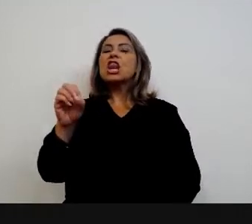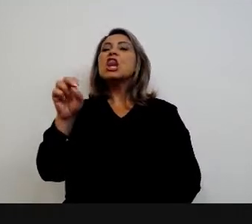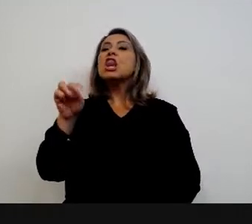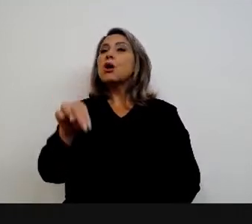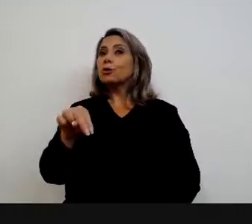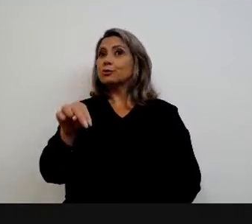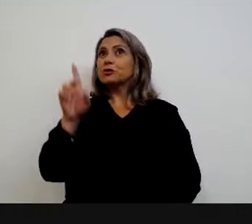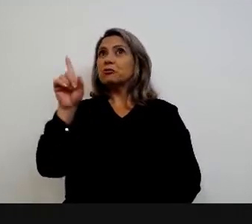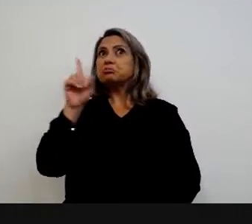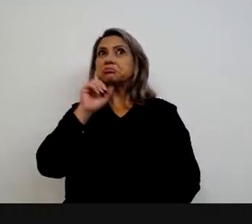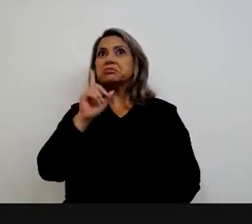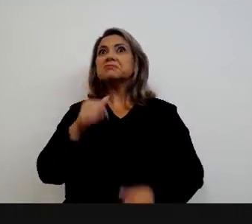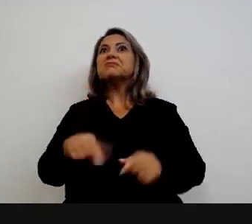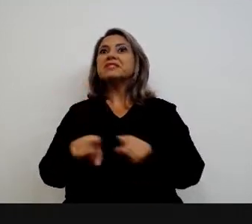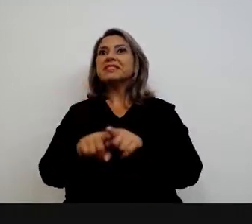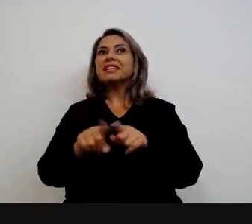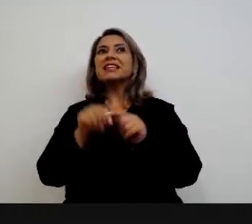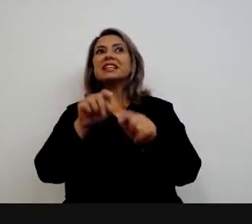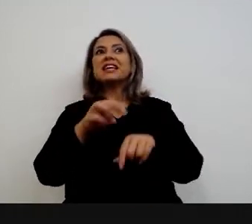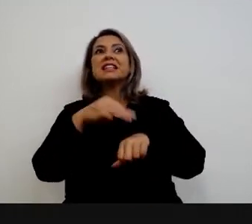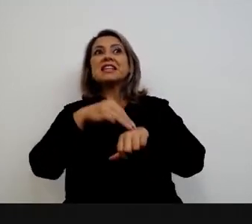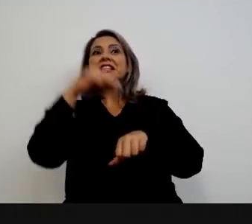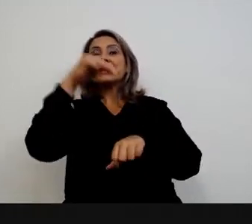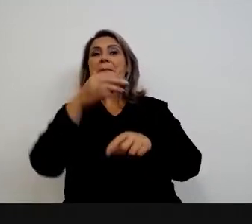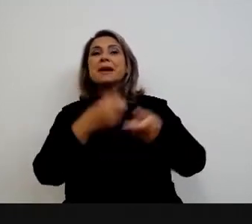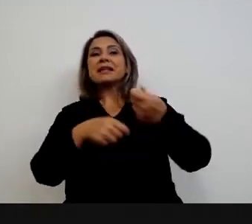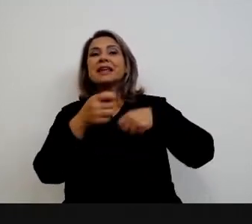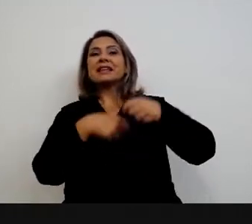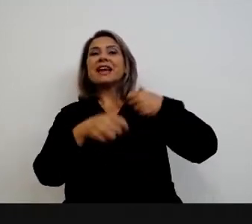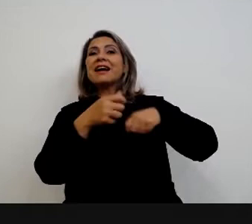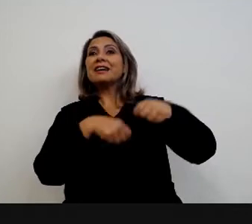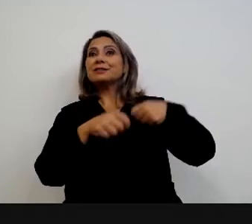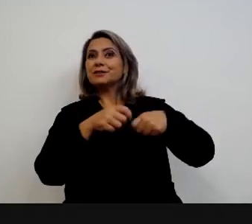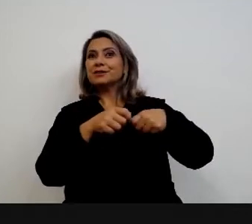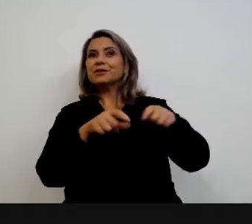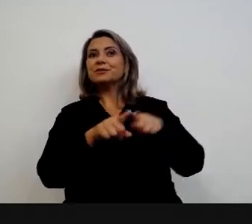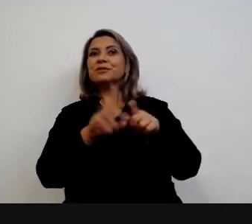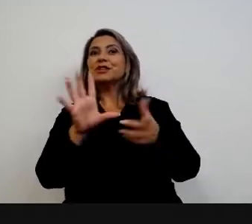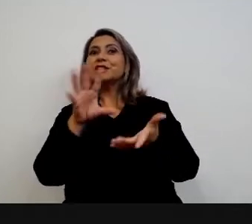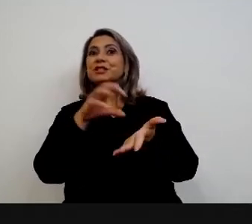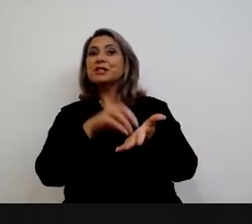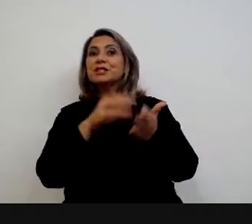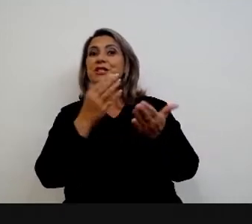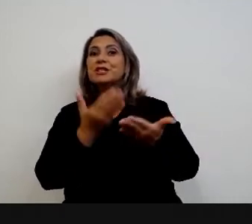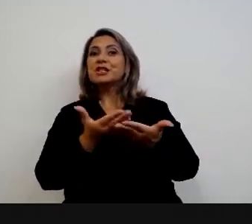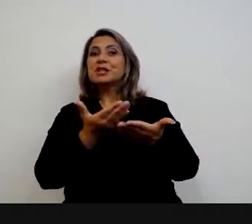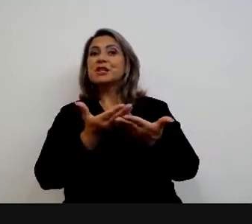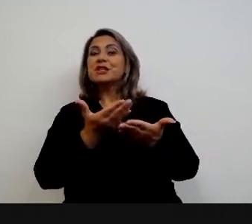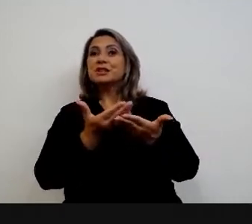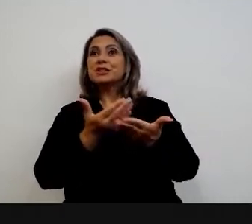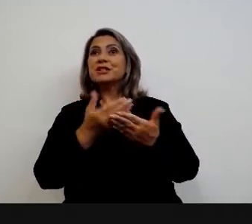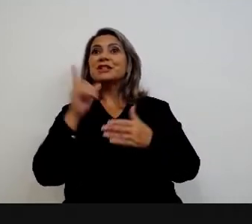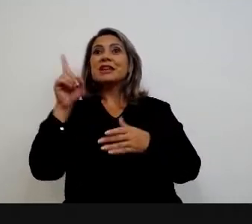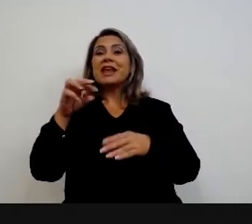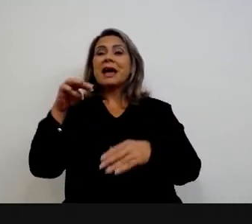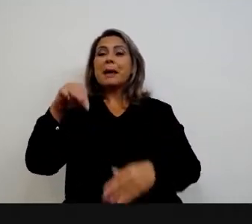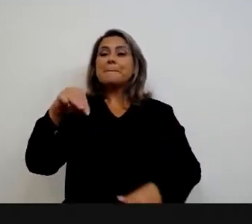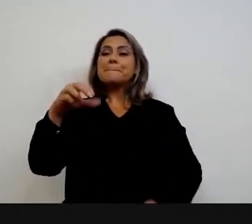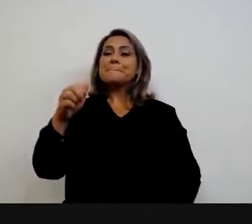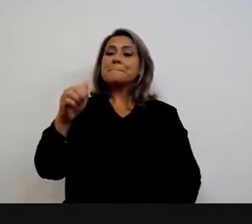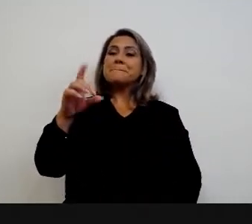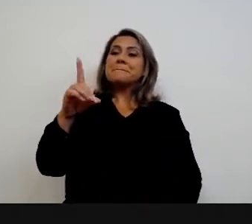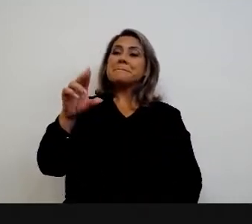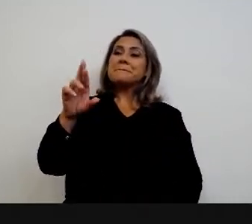professor de Economia do Programa de Mestrado em Economia do Centro de Estudos Superiores de Madrid, Manuel